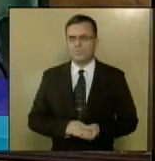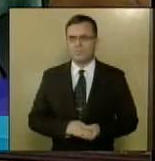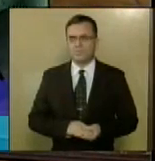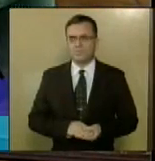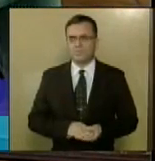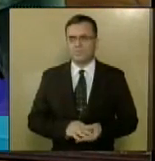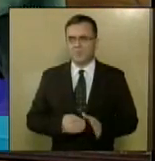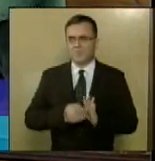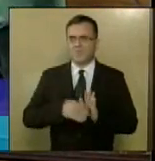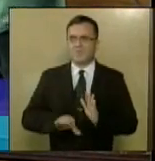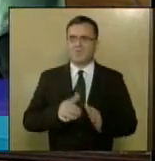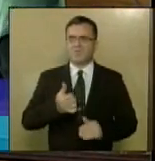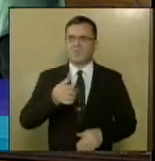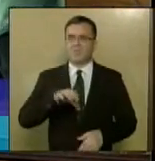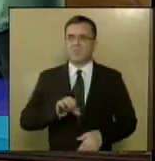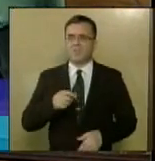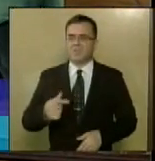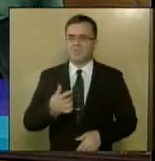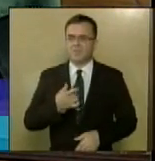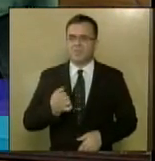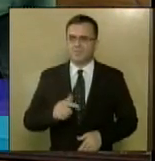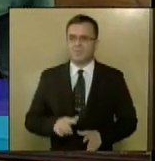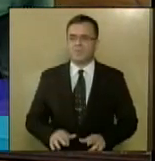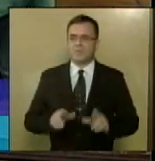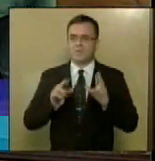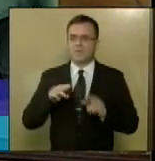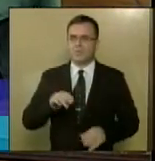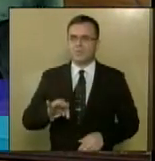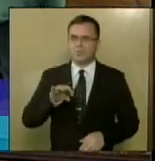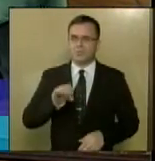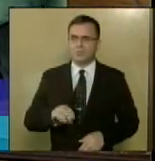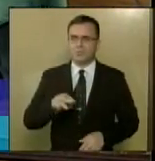Indicação de número 197, de autoria do deputado Maurício Matos.